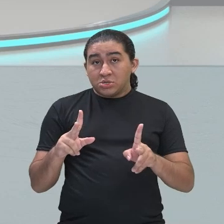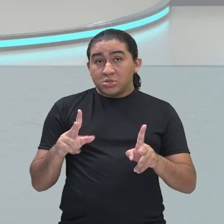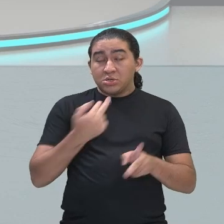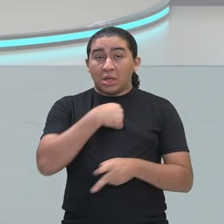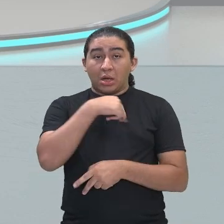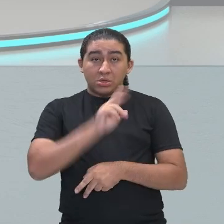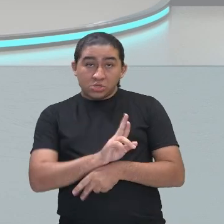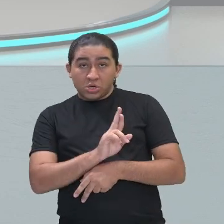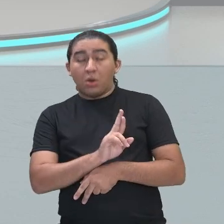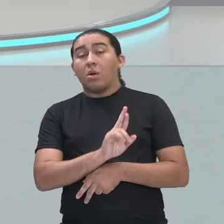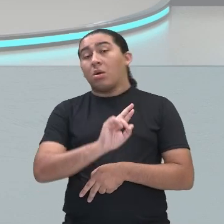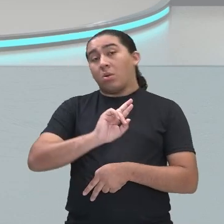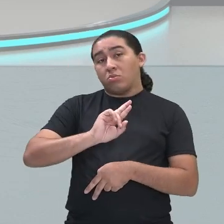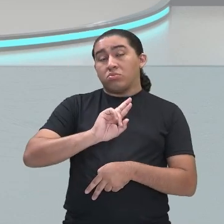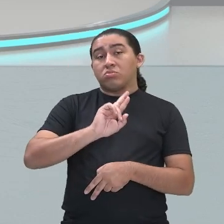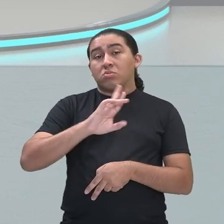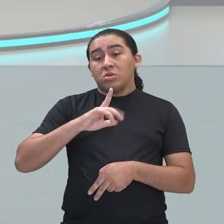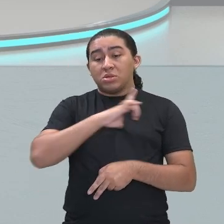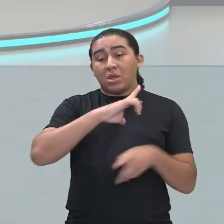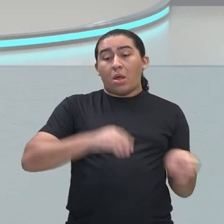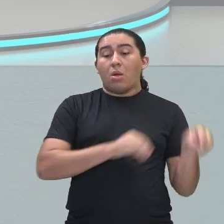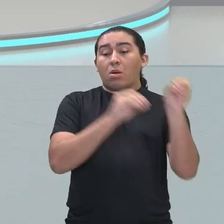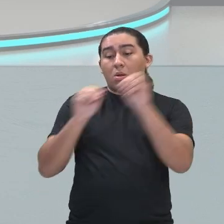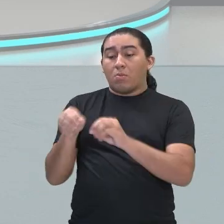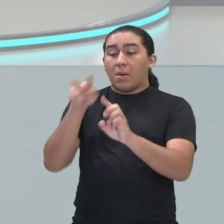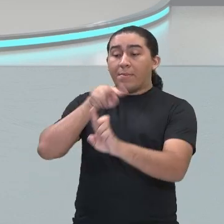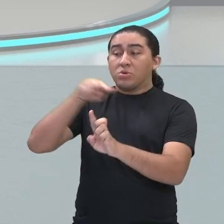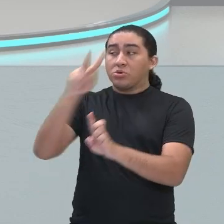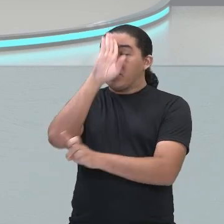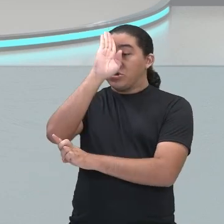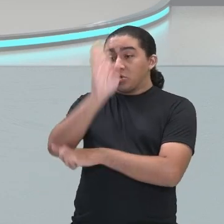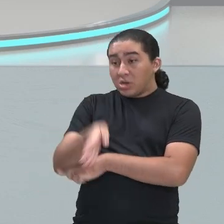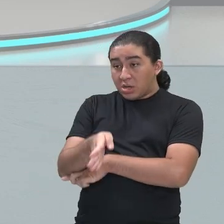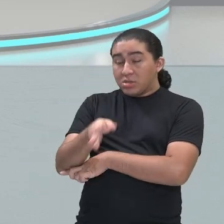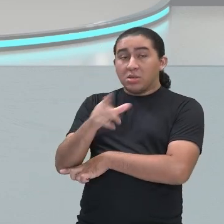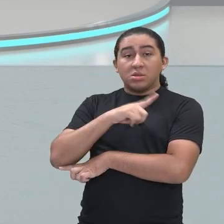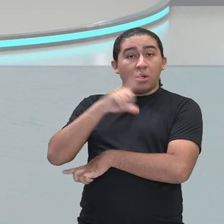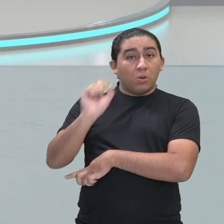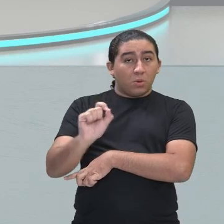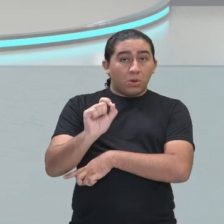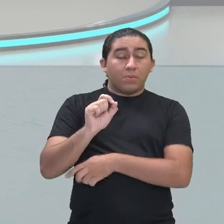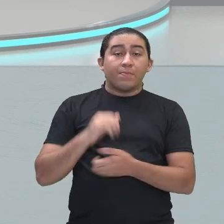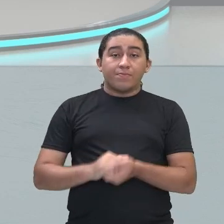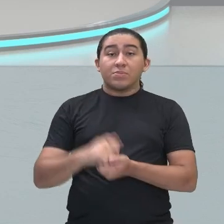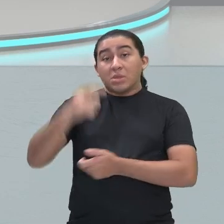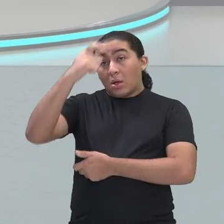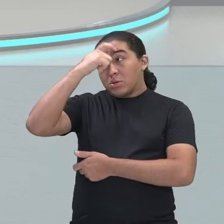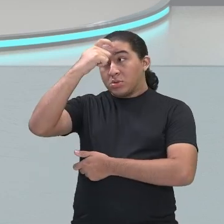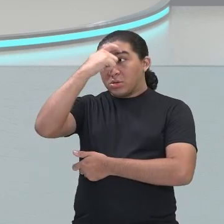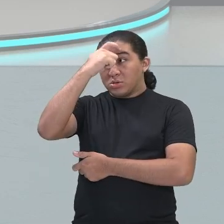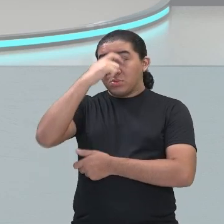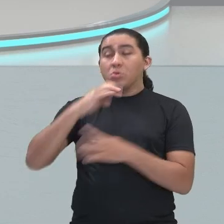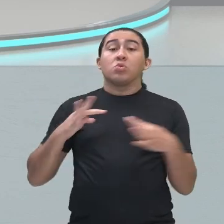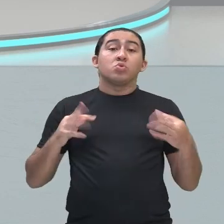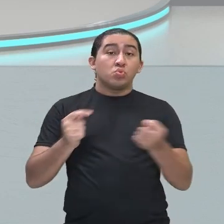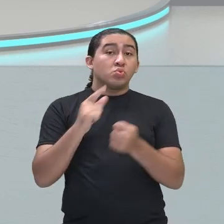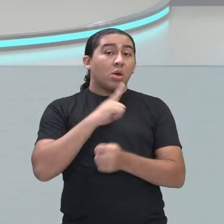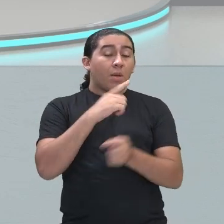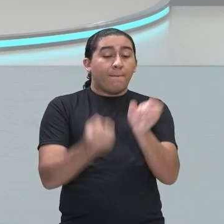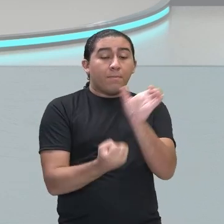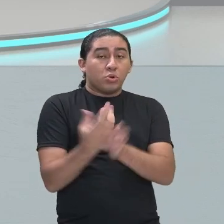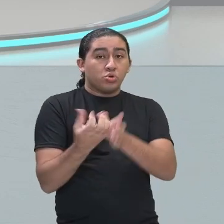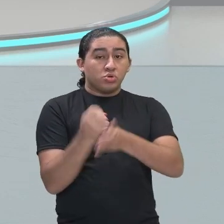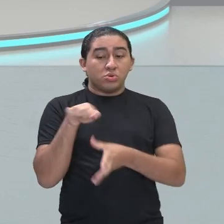para o objetivismo, então nós vamos ver aí que há o racionalismo. Tudo que é produzido nesta